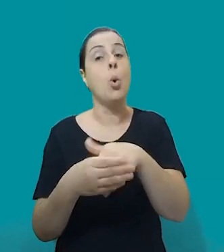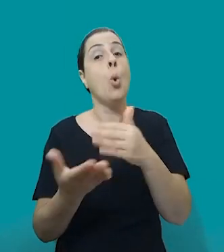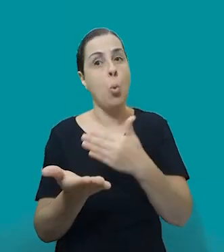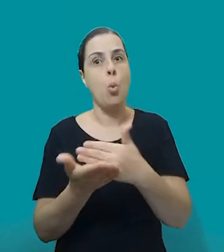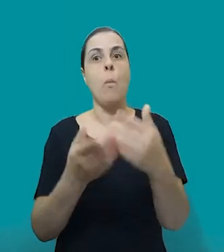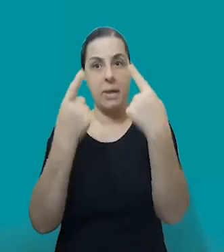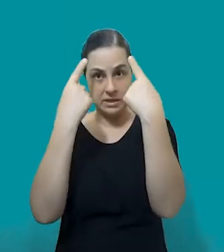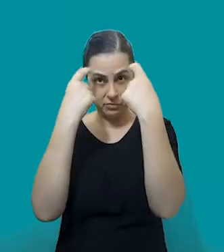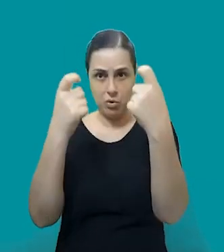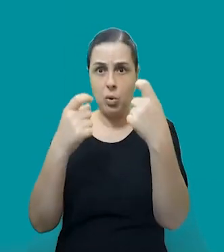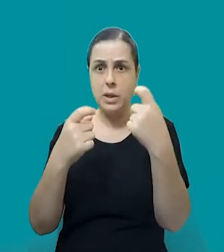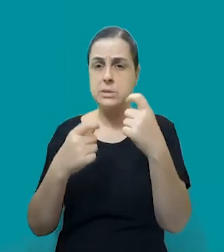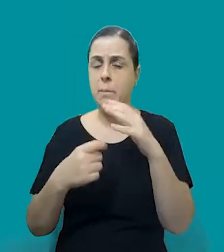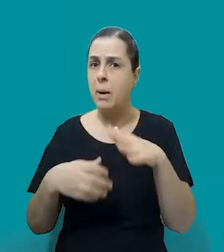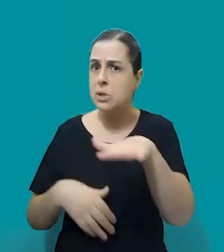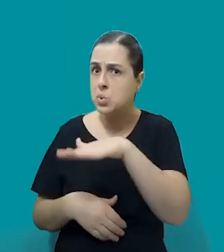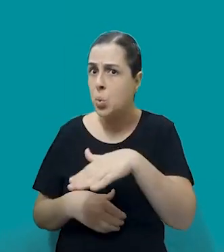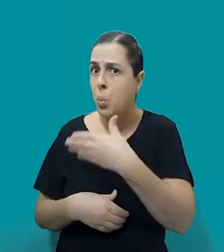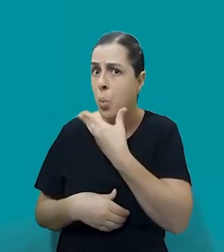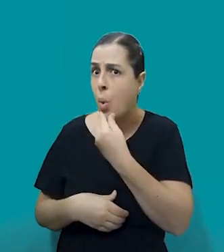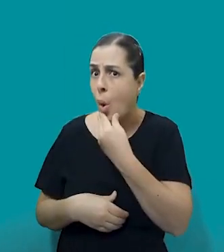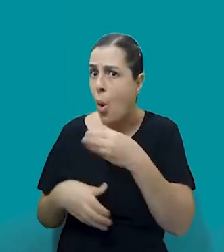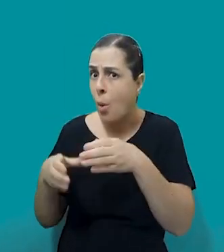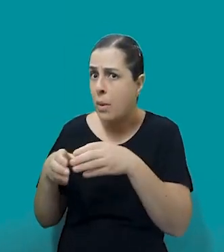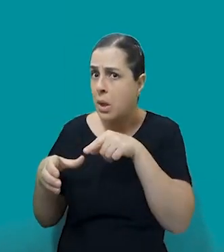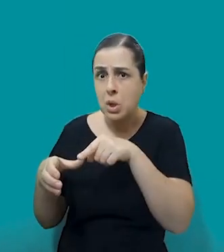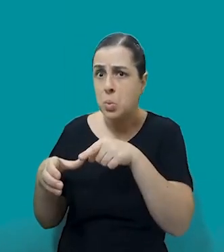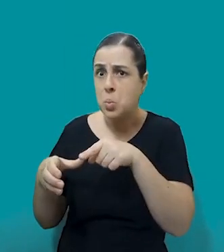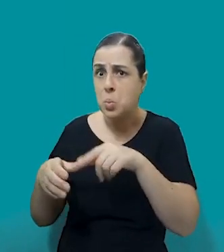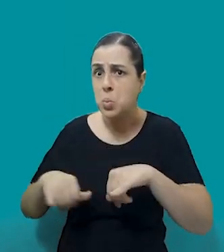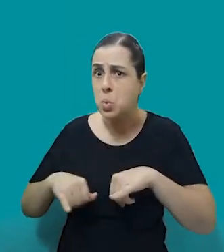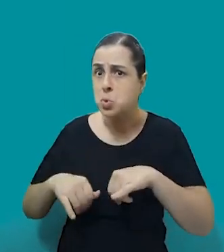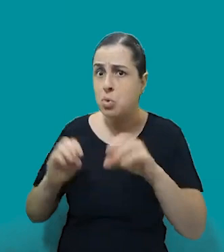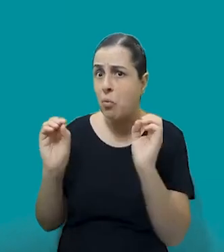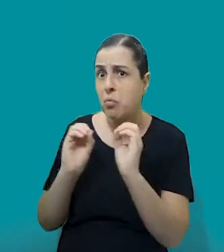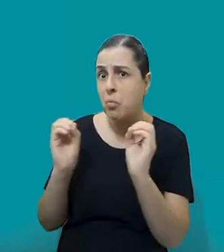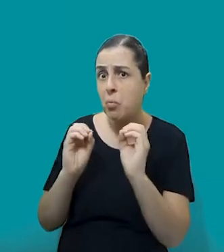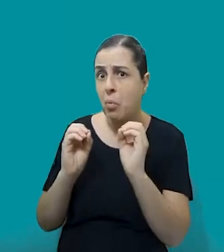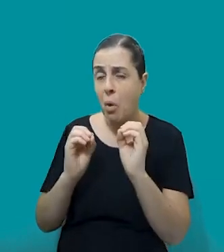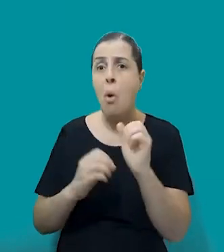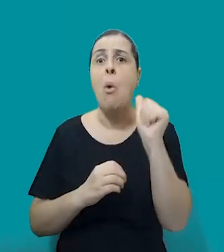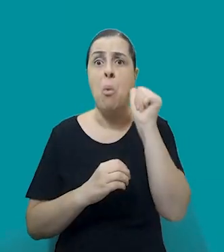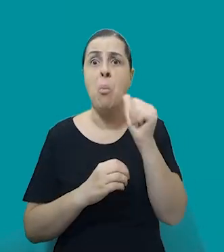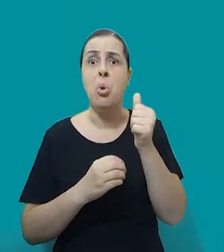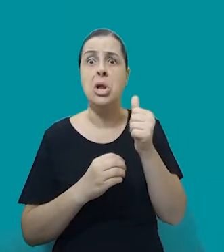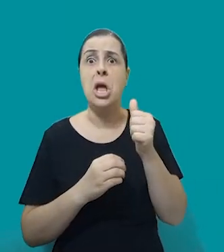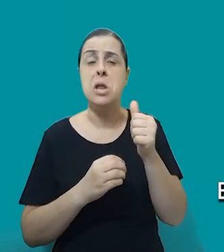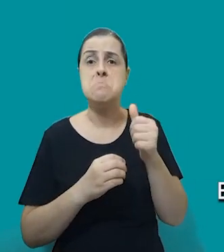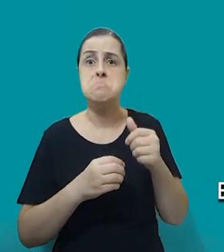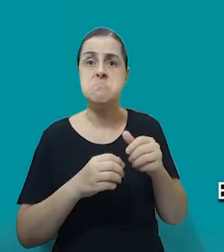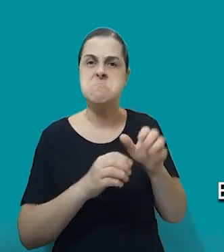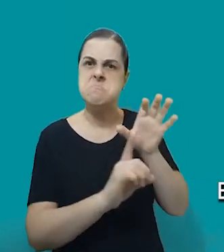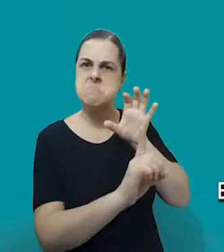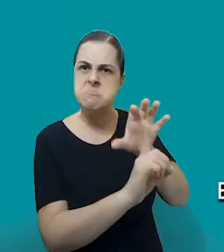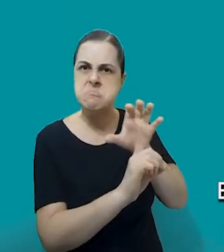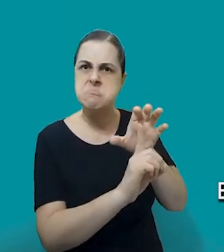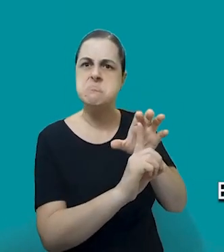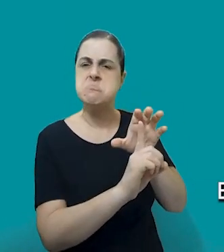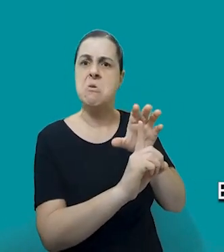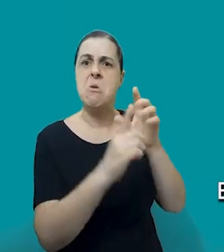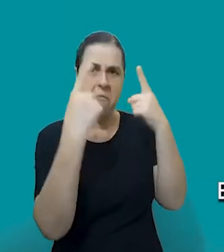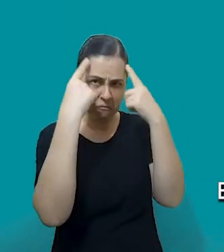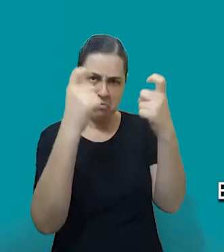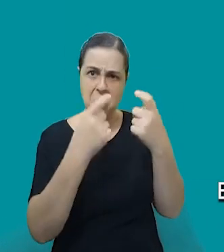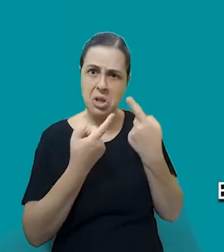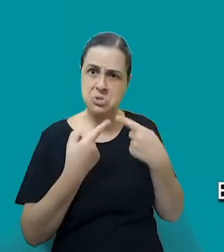a sofrer violências que os homens não sofrem, violências diversas daquelas que fazem parte ali do jogo político, né? Então, é muito interessante